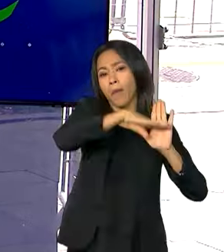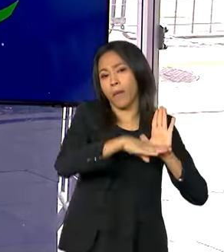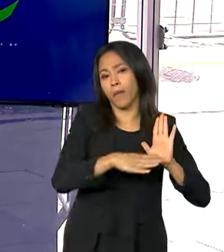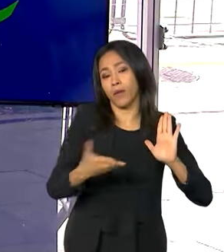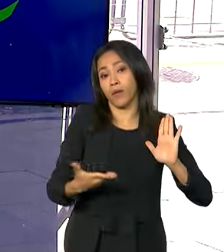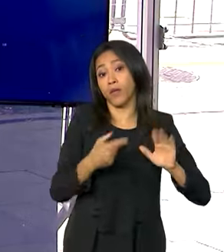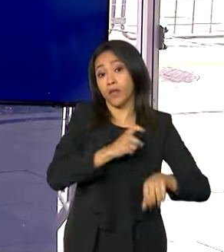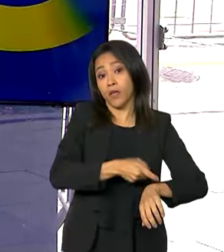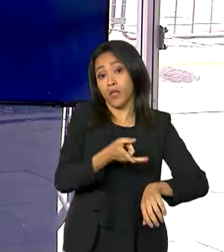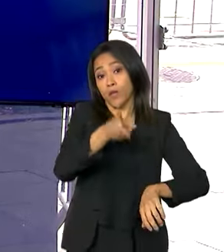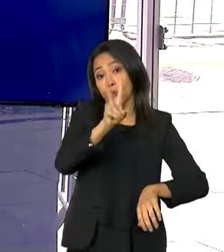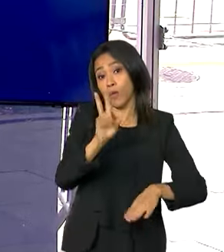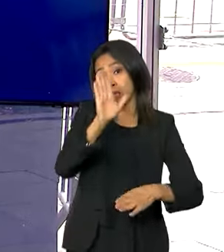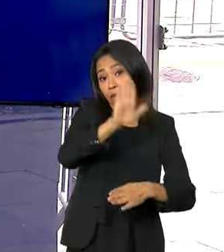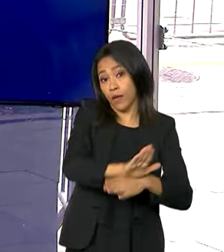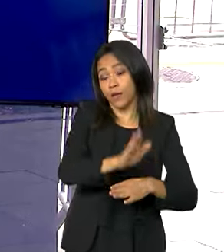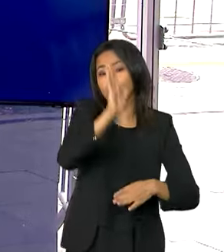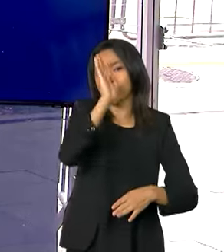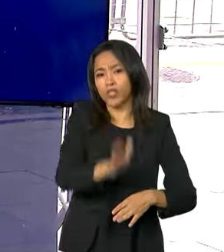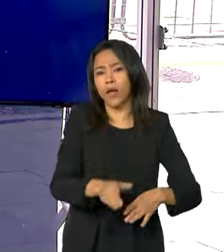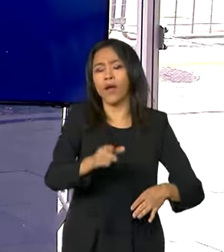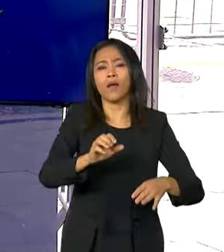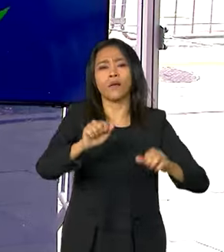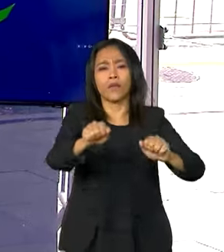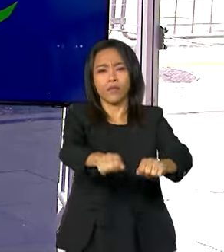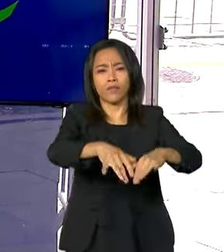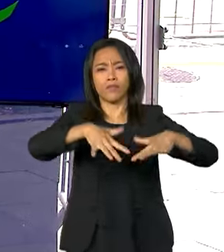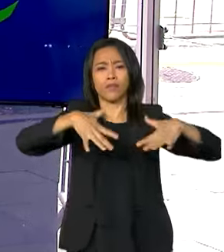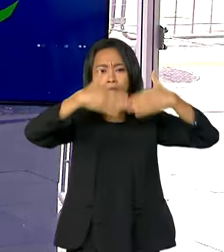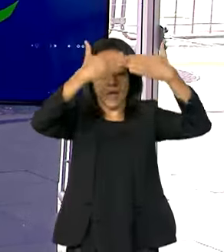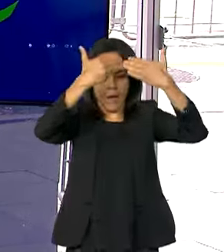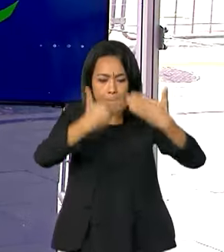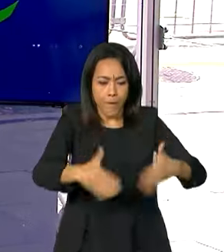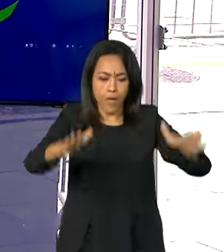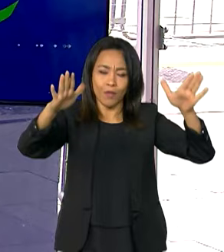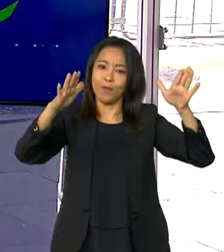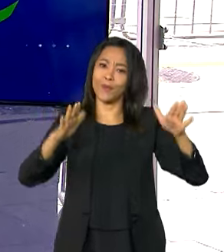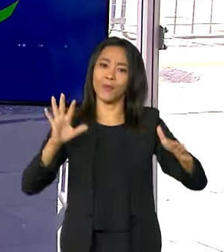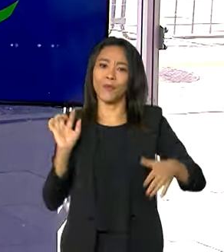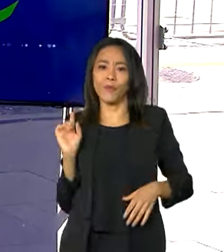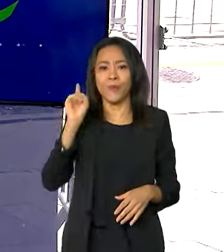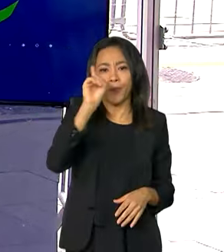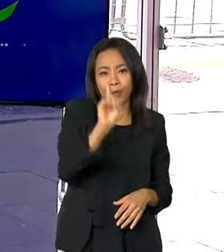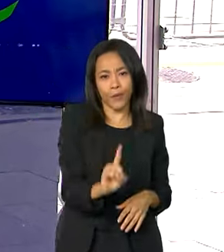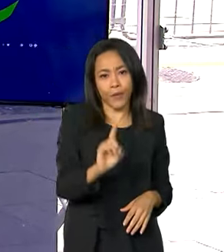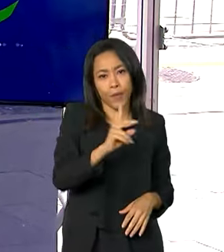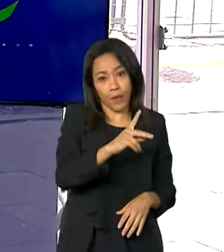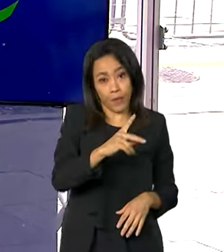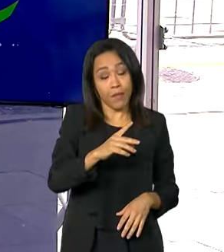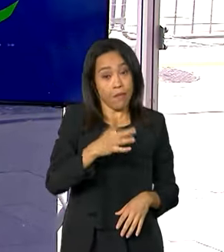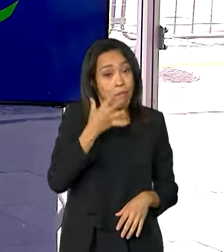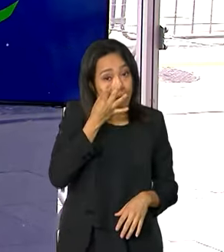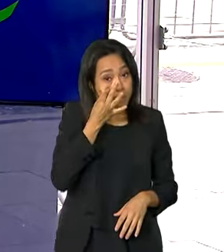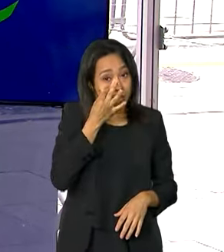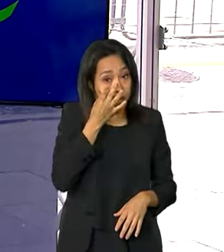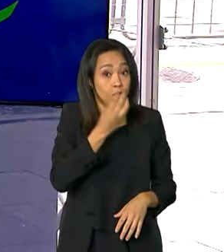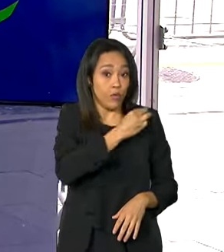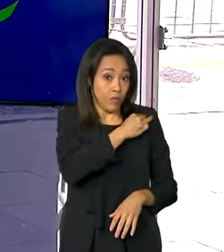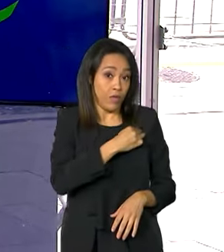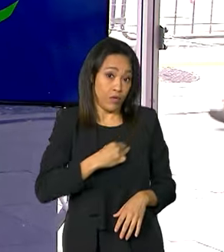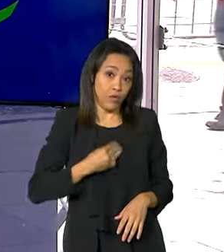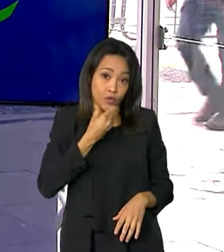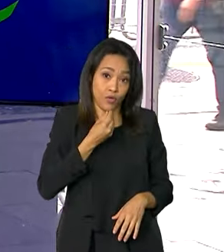partir das 14 horas, está marcada aí a cerimônia de abertura do G20 Social, com a presença do ministro Márcio Macedo, que você viu aí